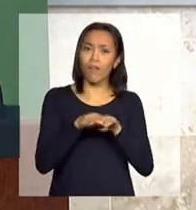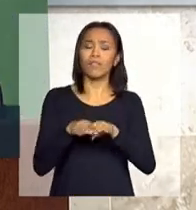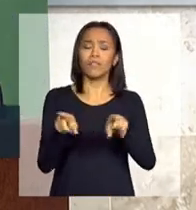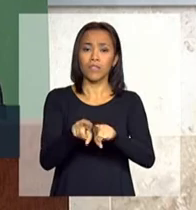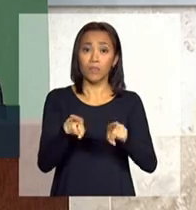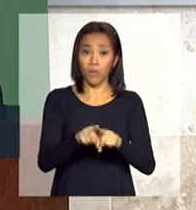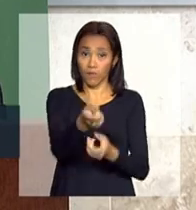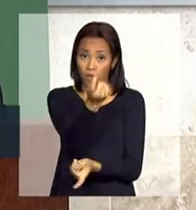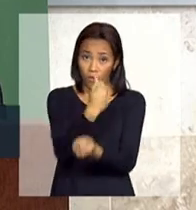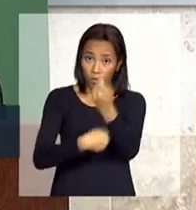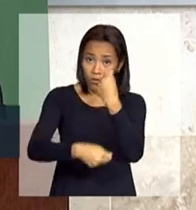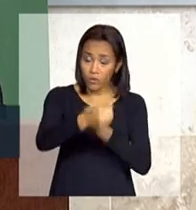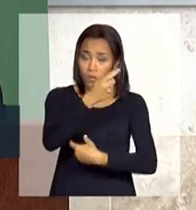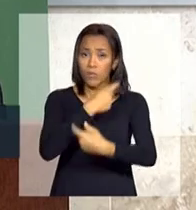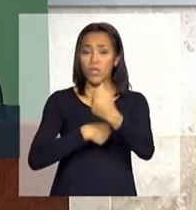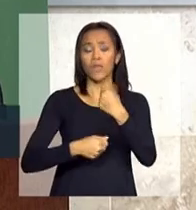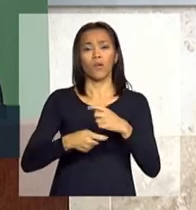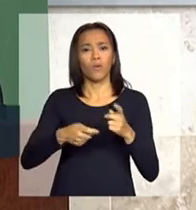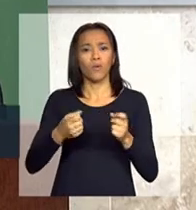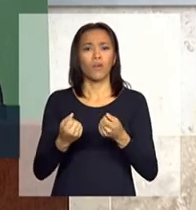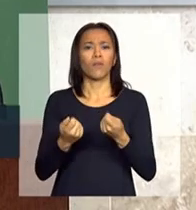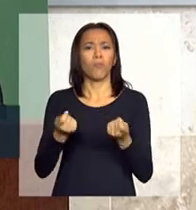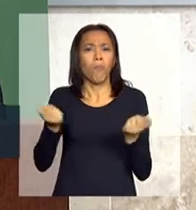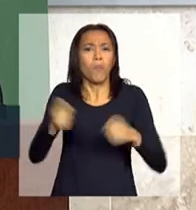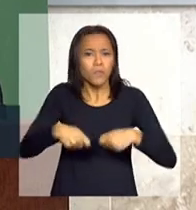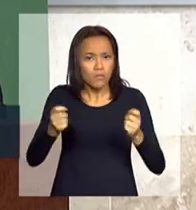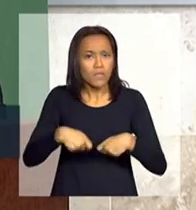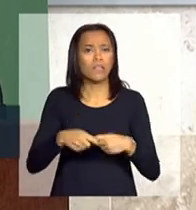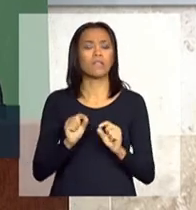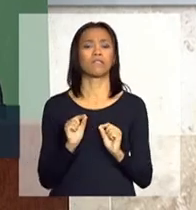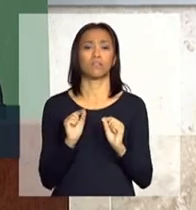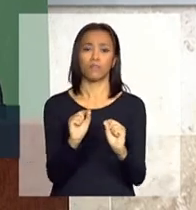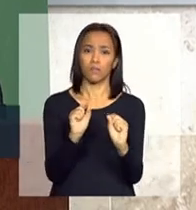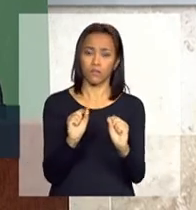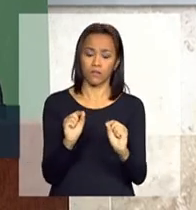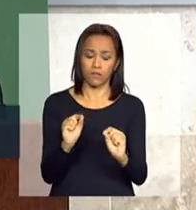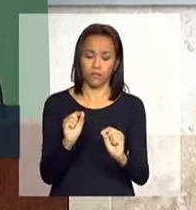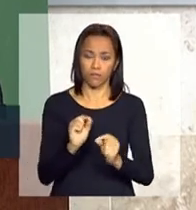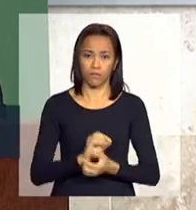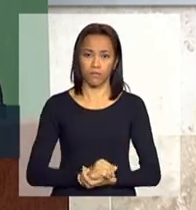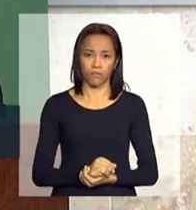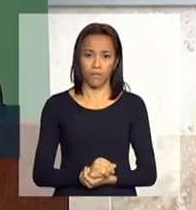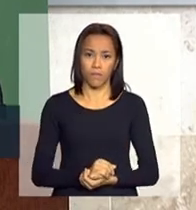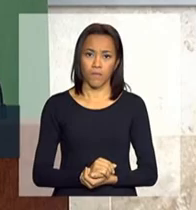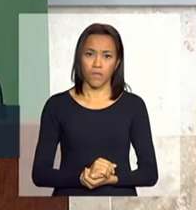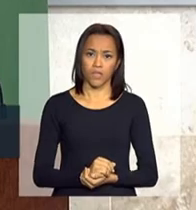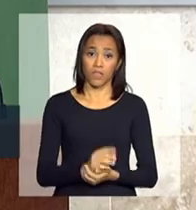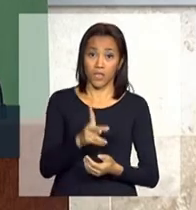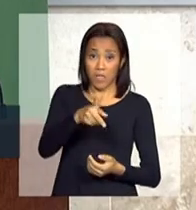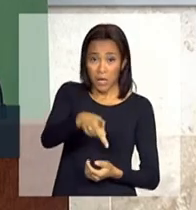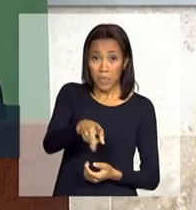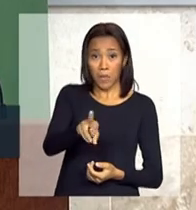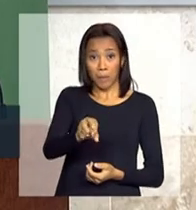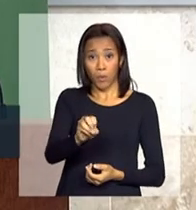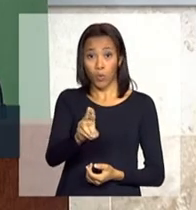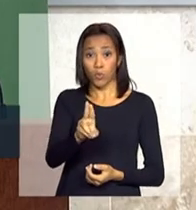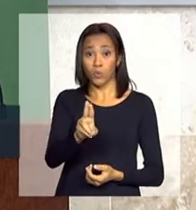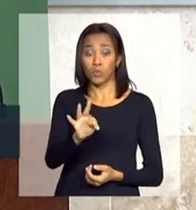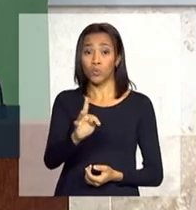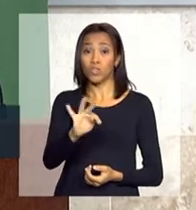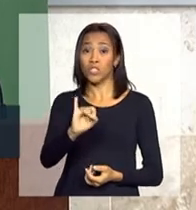capacidade de ser produtiva no sentido de